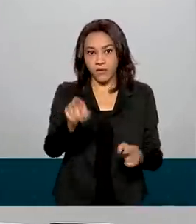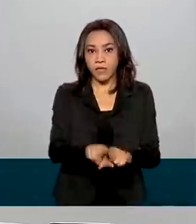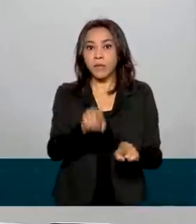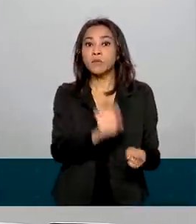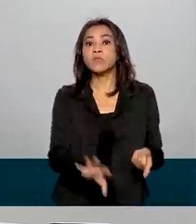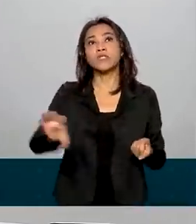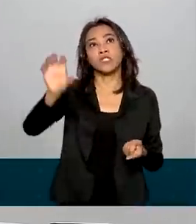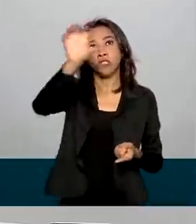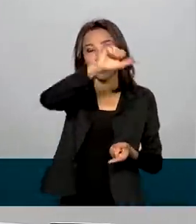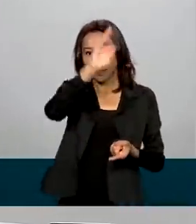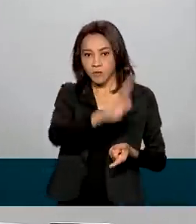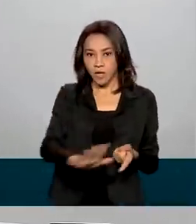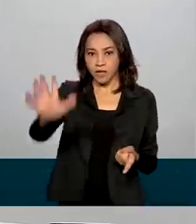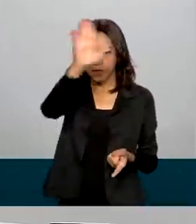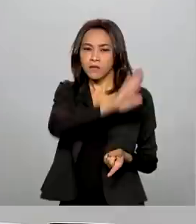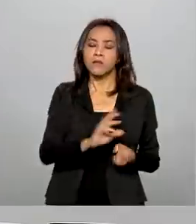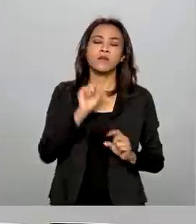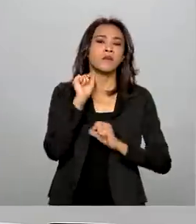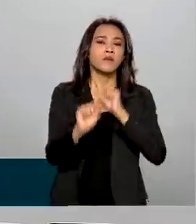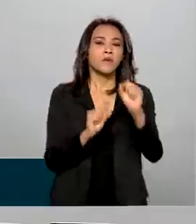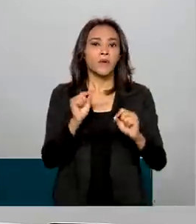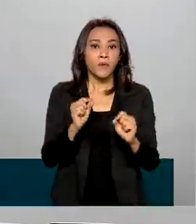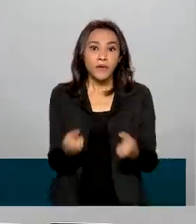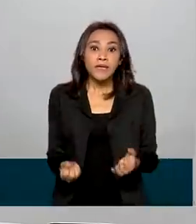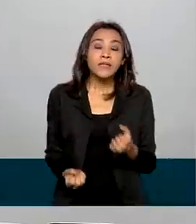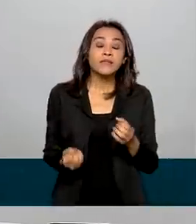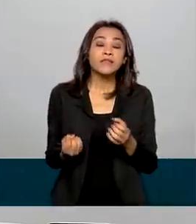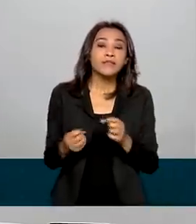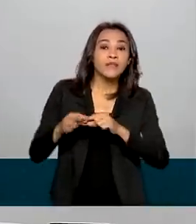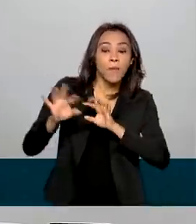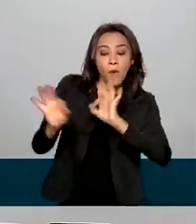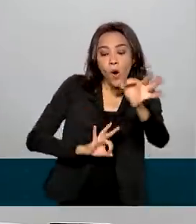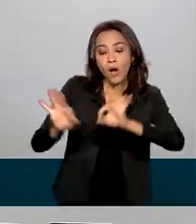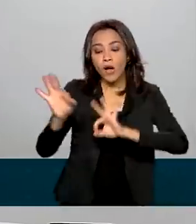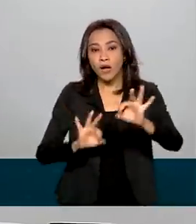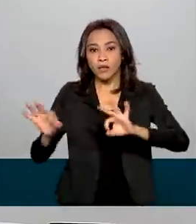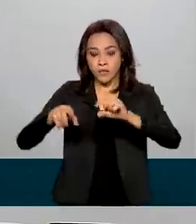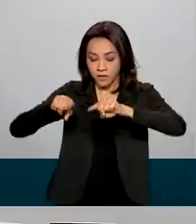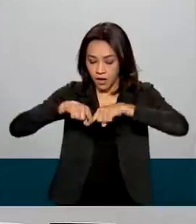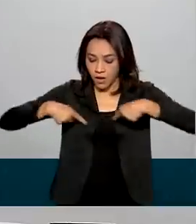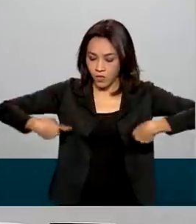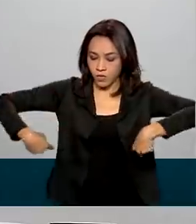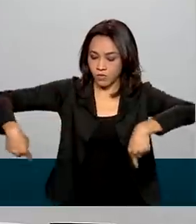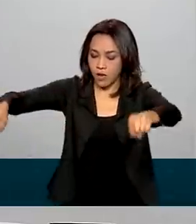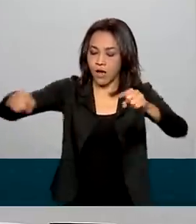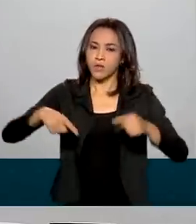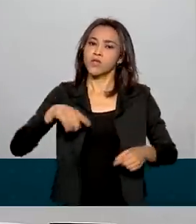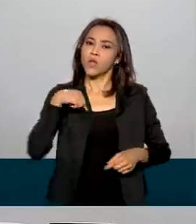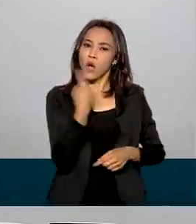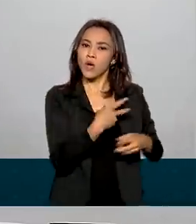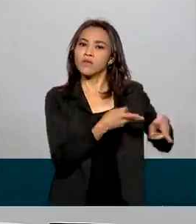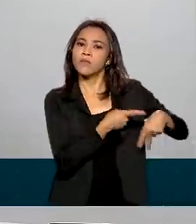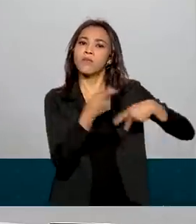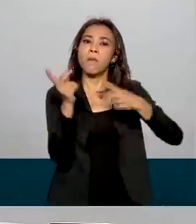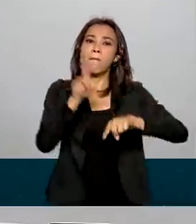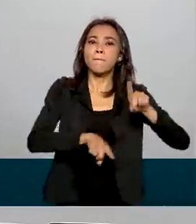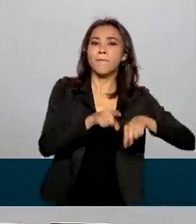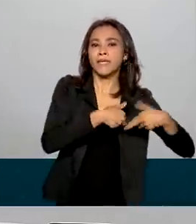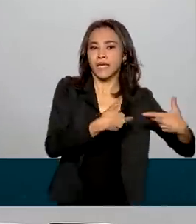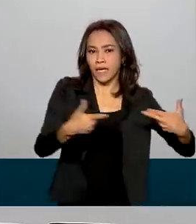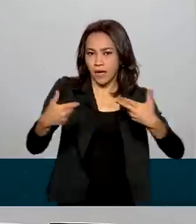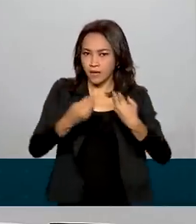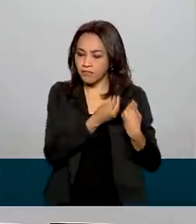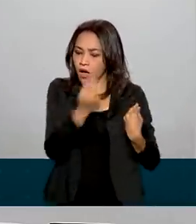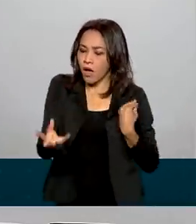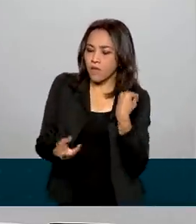possibilidade de criação desses espaços. Nós vamos entrar com os insumos, entrar com as tecnologias,